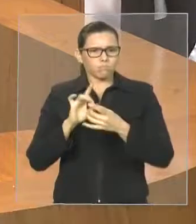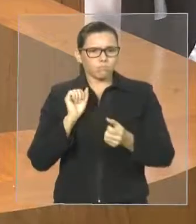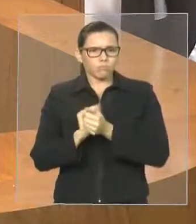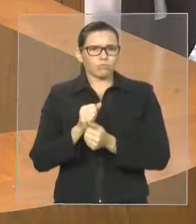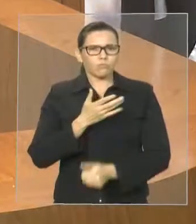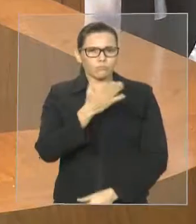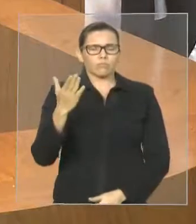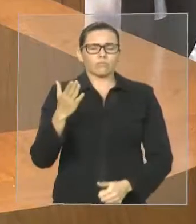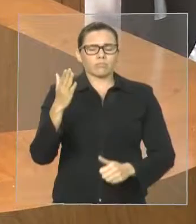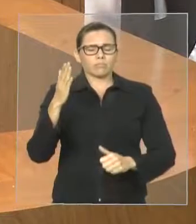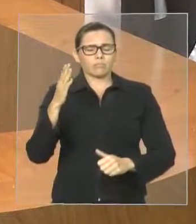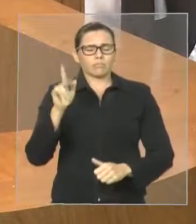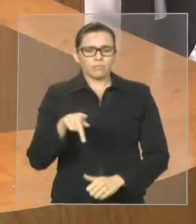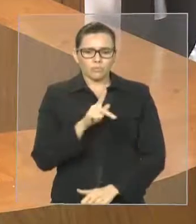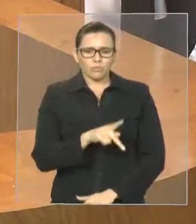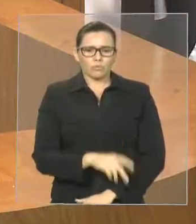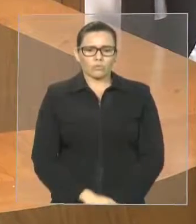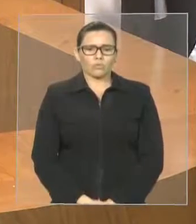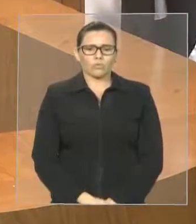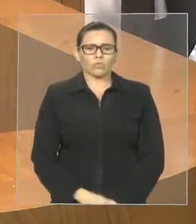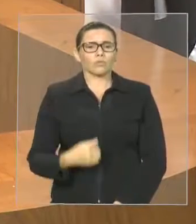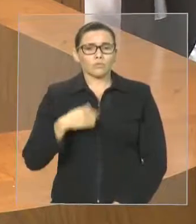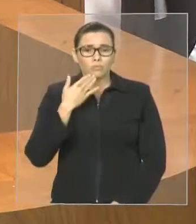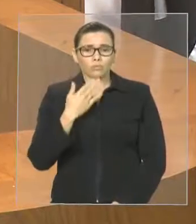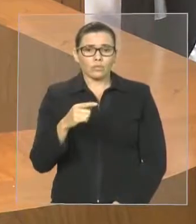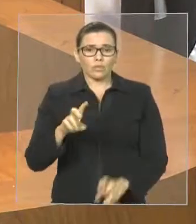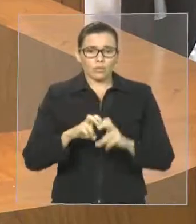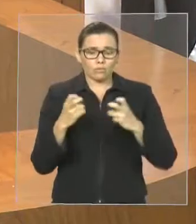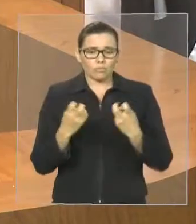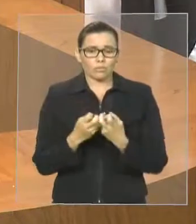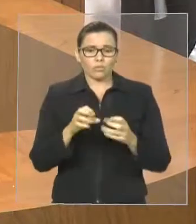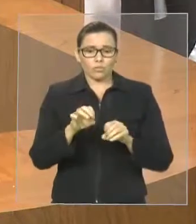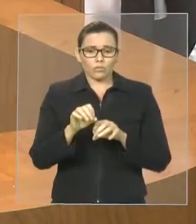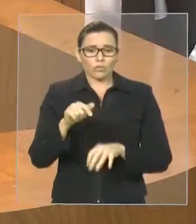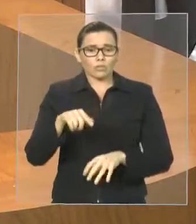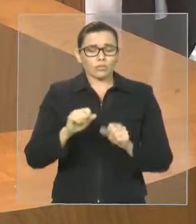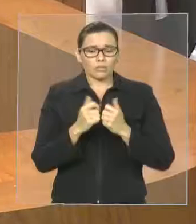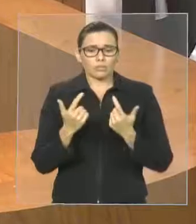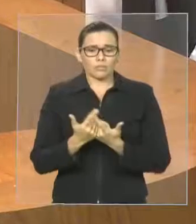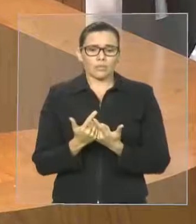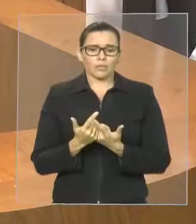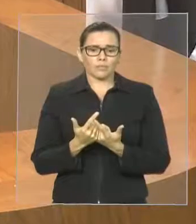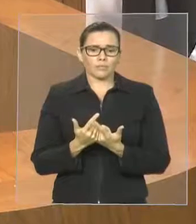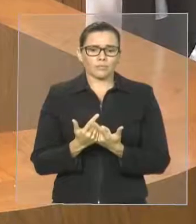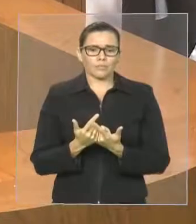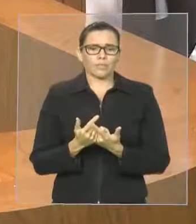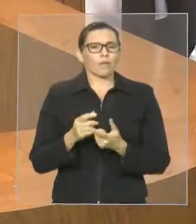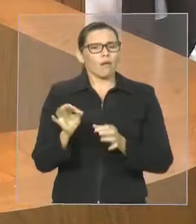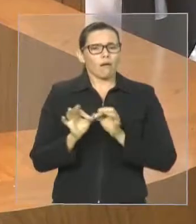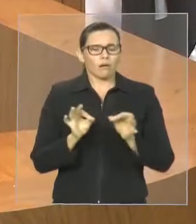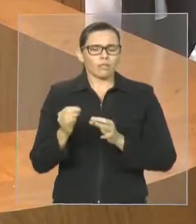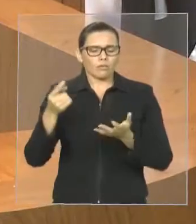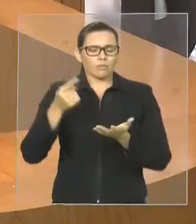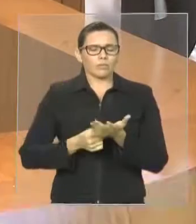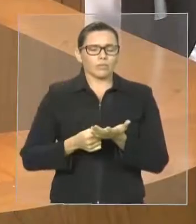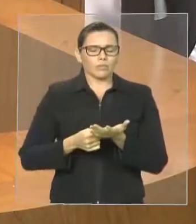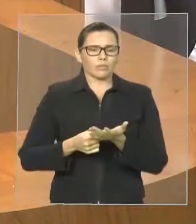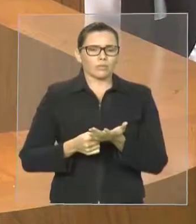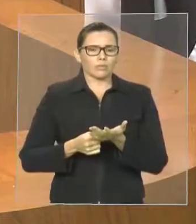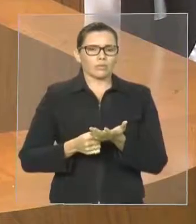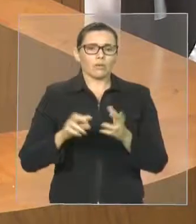Solicitem o apoio da Comissão de Educação, desta casa, para que acompanhe uma reunião com o prefeito, com o secretário.